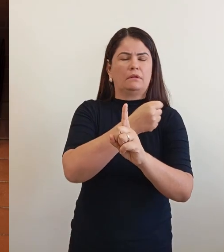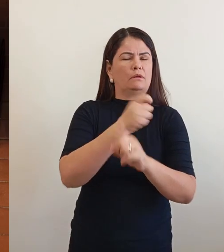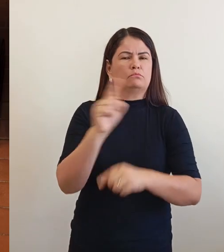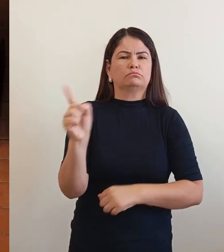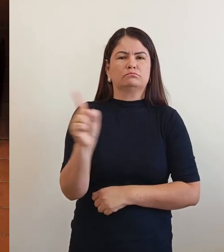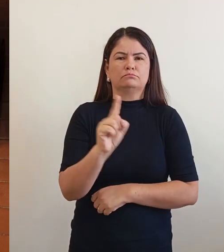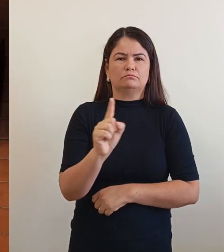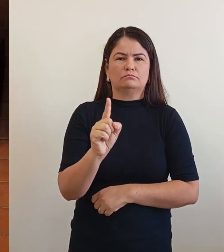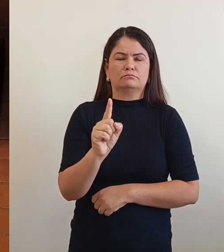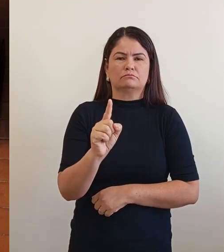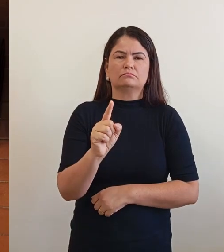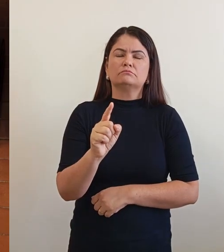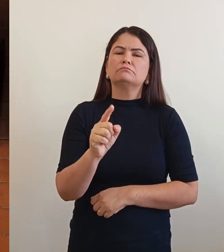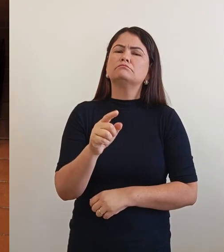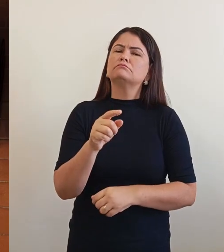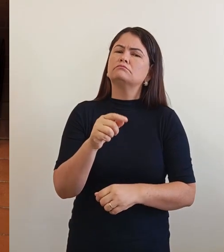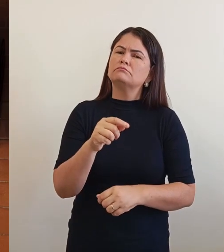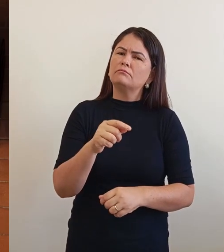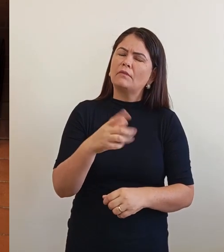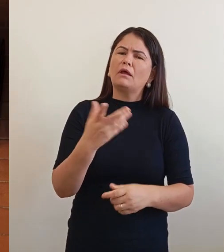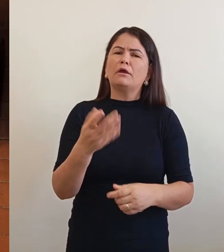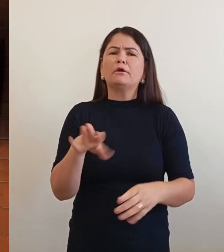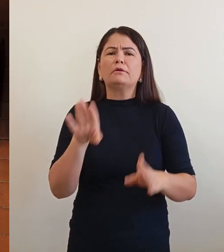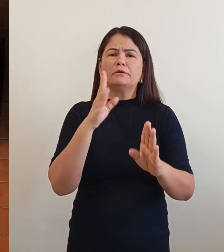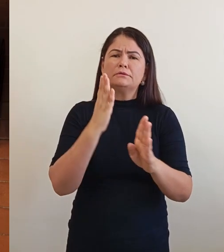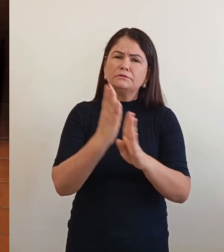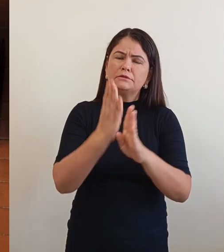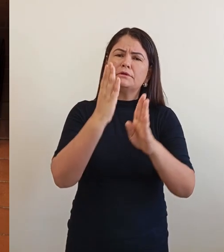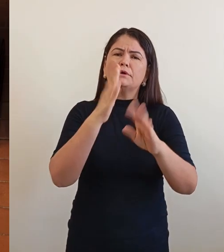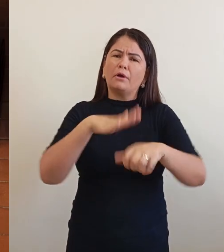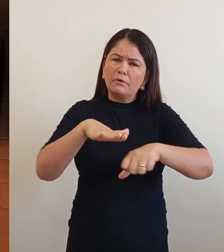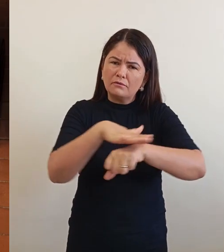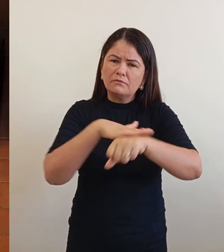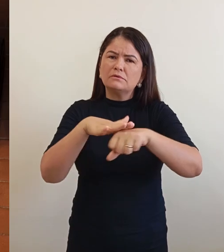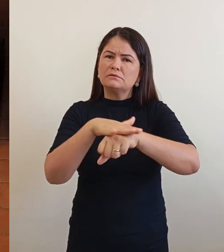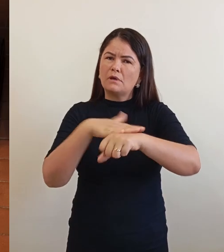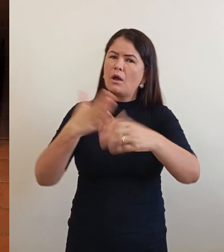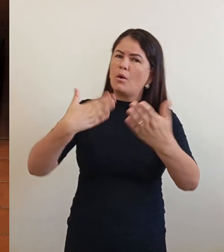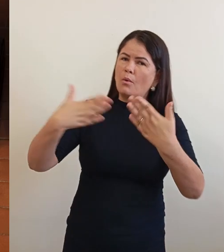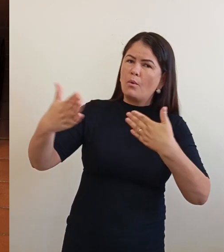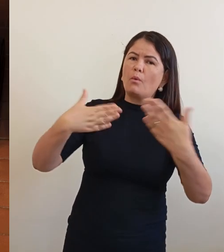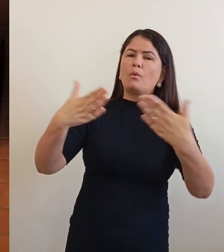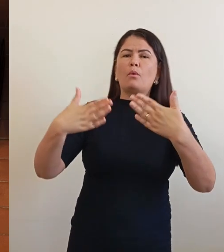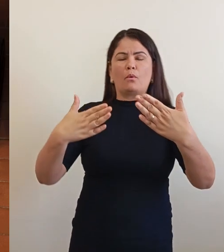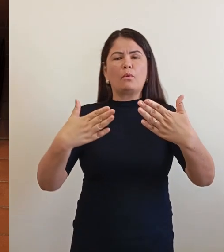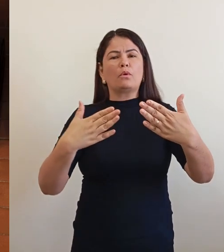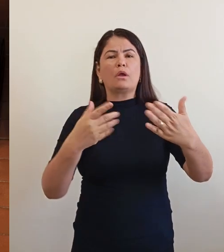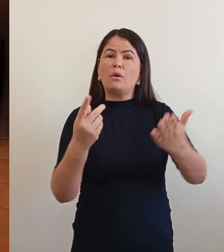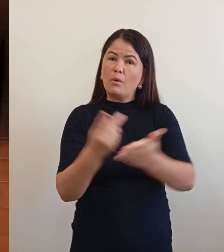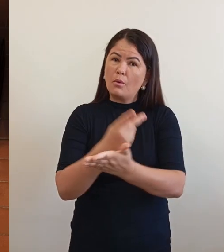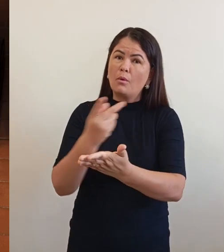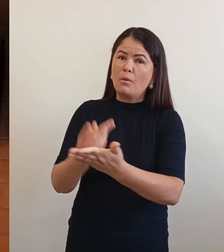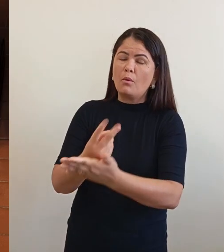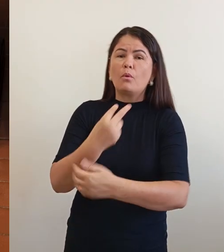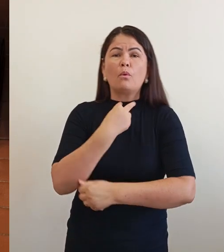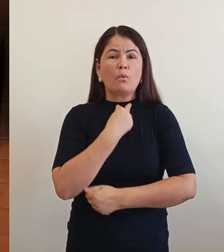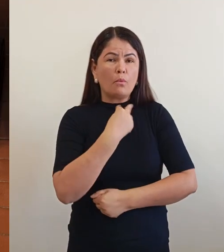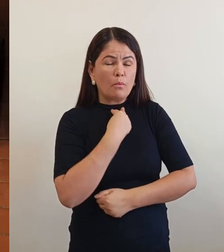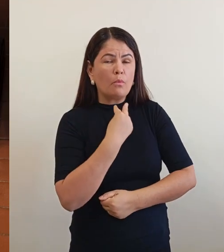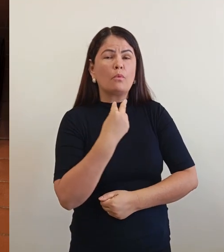Chegar, chamar a pessoa, conversar, bater um papo. Você errou aqui, não pode fazer isso. Dá uma advertência para a pessoa.